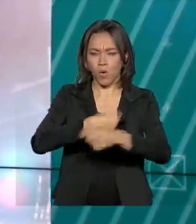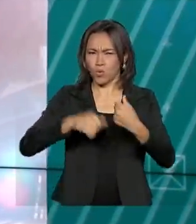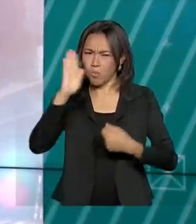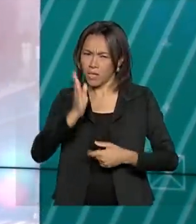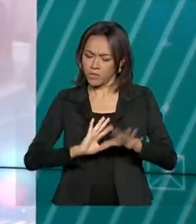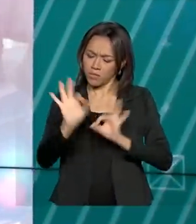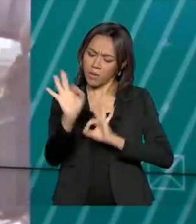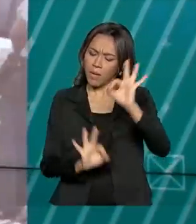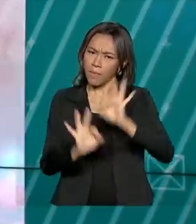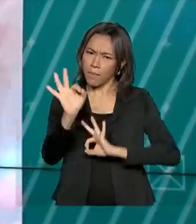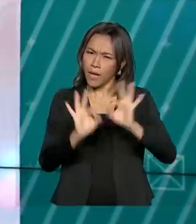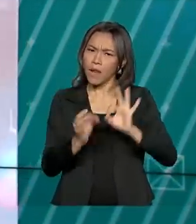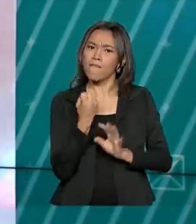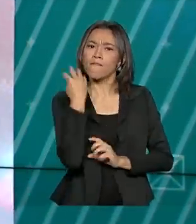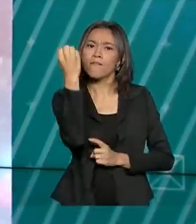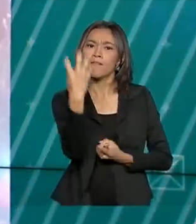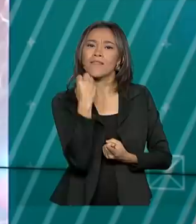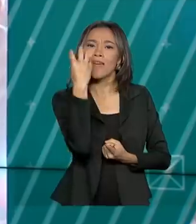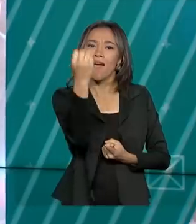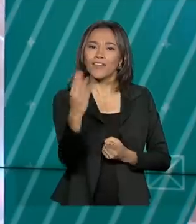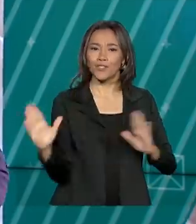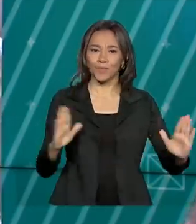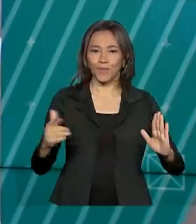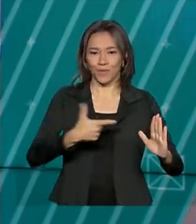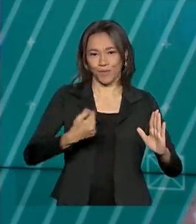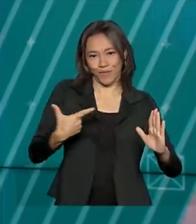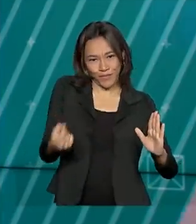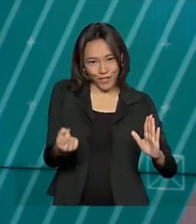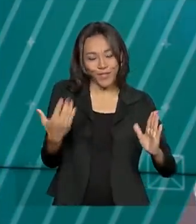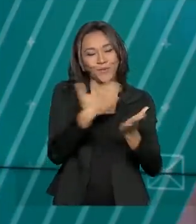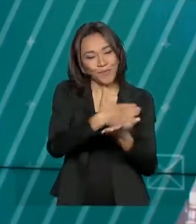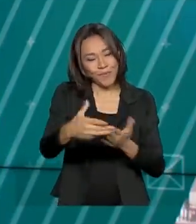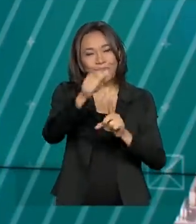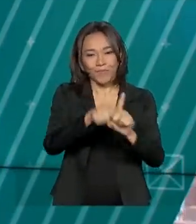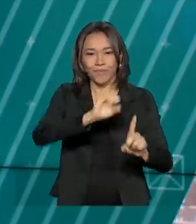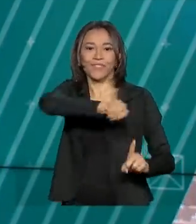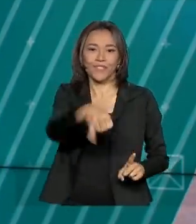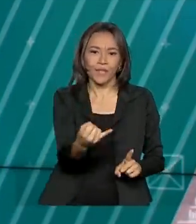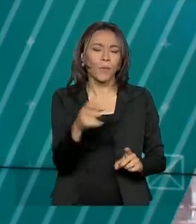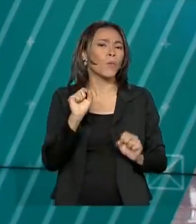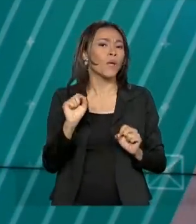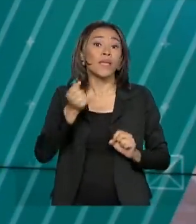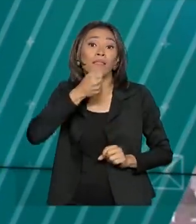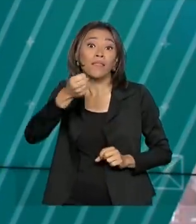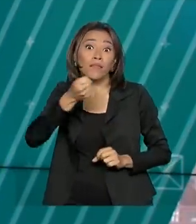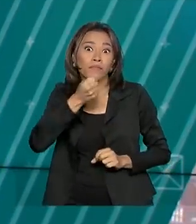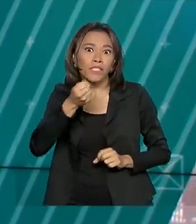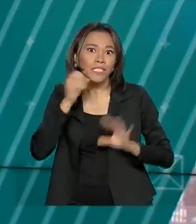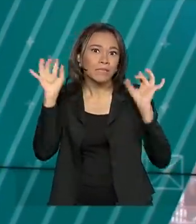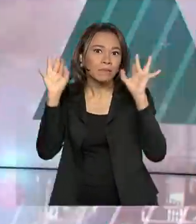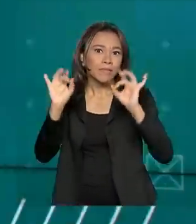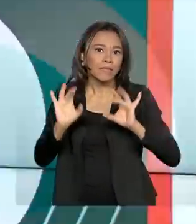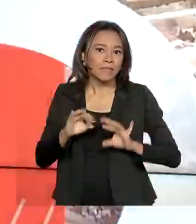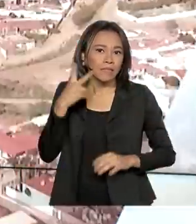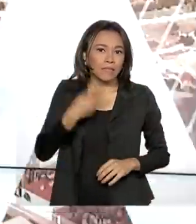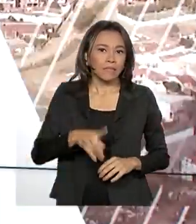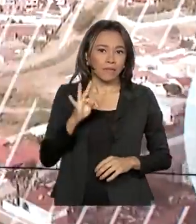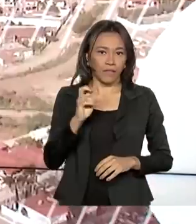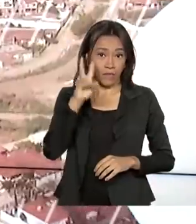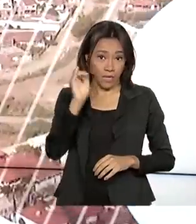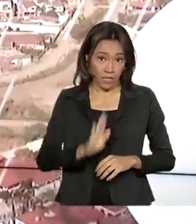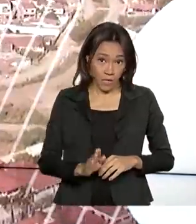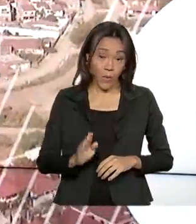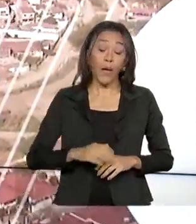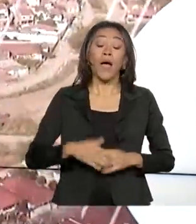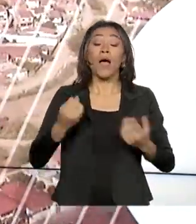viagens internacionais para 2020, que começa ainda em janeiro. Em entrevista exclusiva à TV Brasil, a ministra